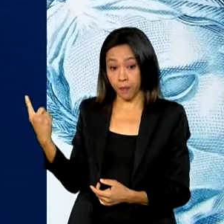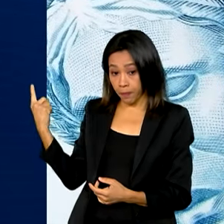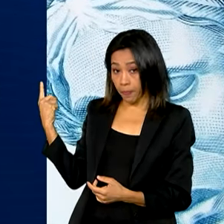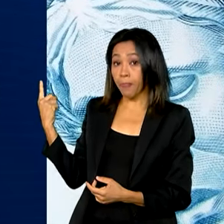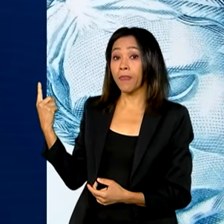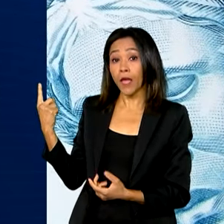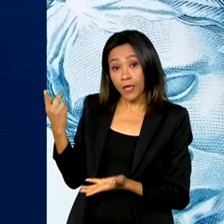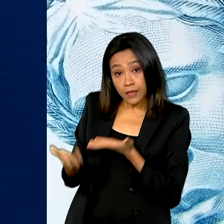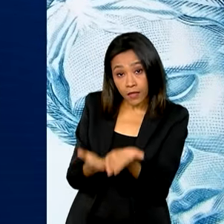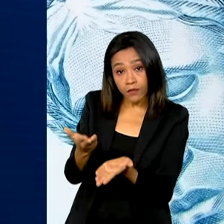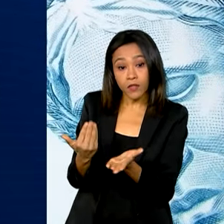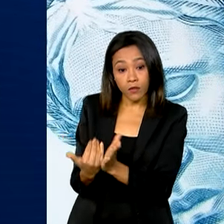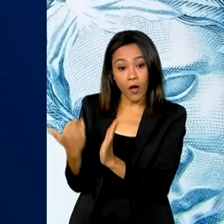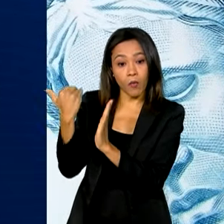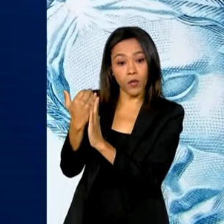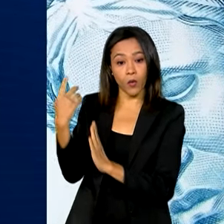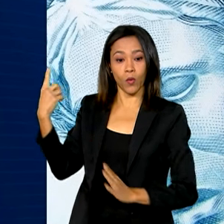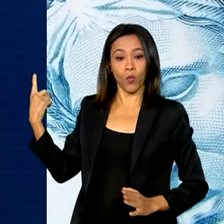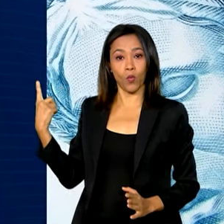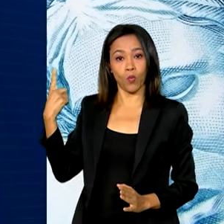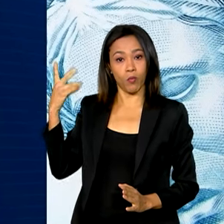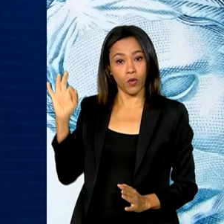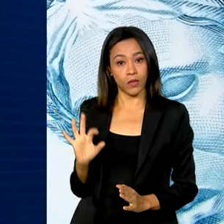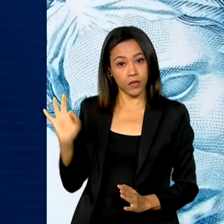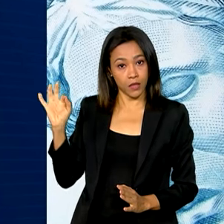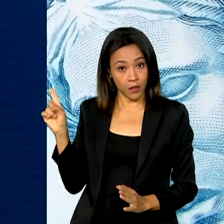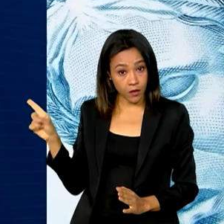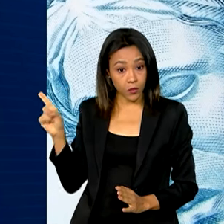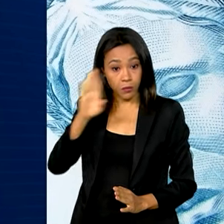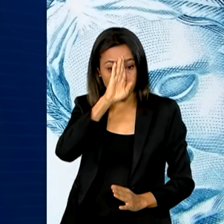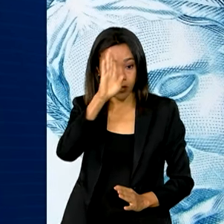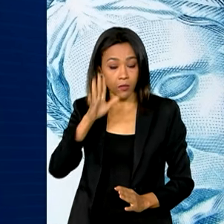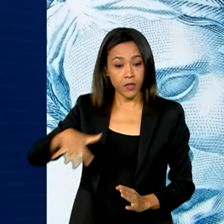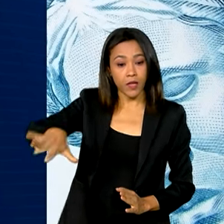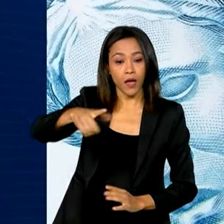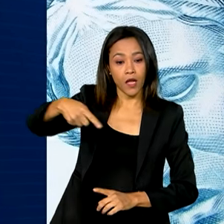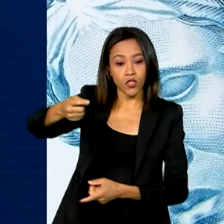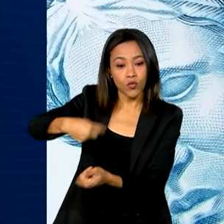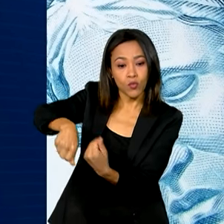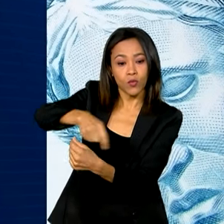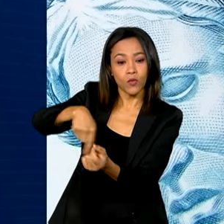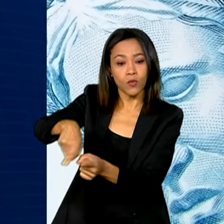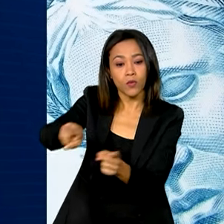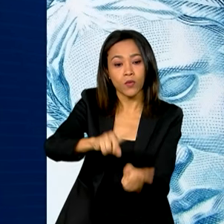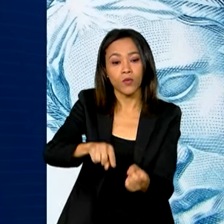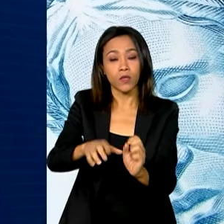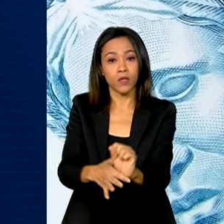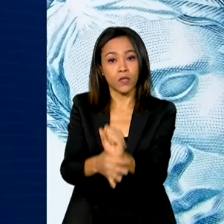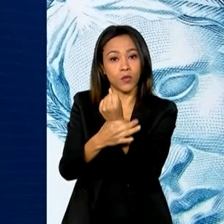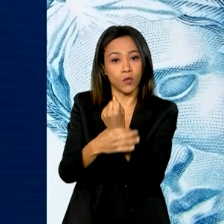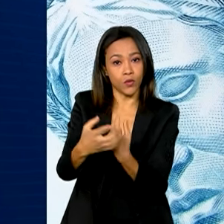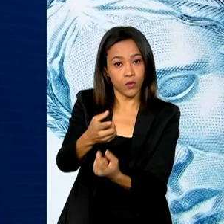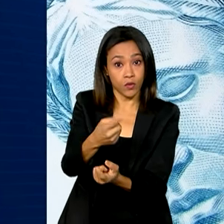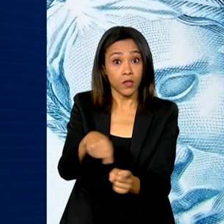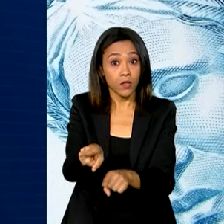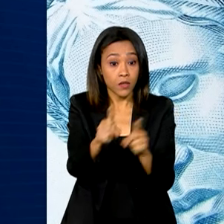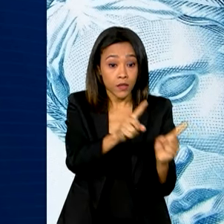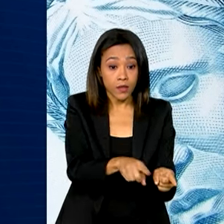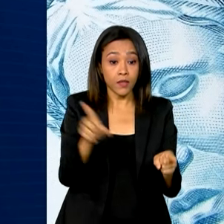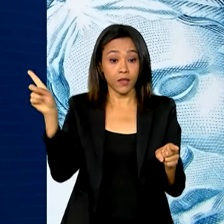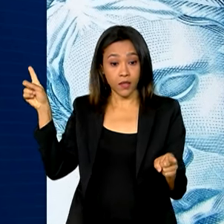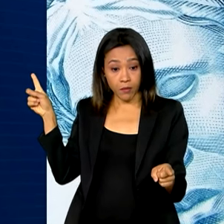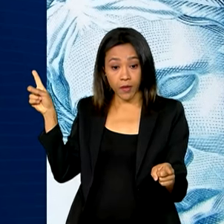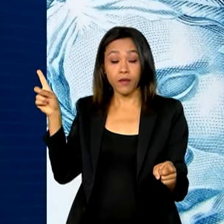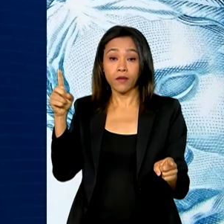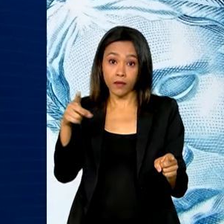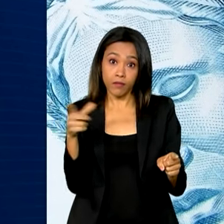cresceu, 1% no geral, com destaque para atividades financeiras, de seguros e serviços relacionados, que cresceram